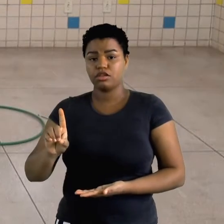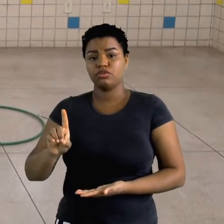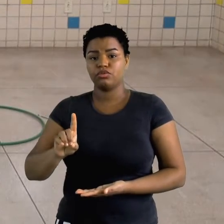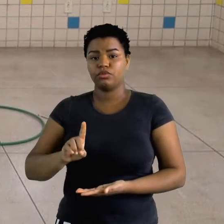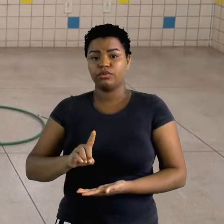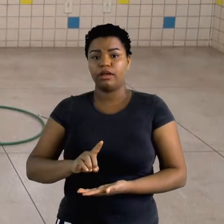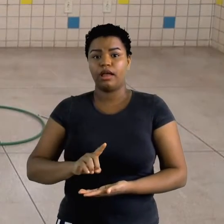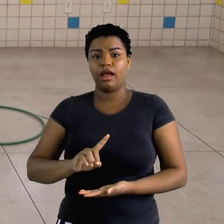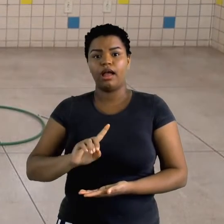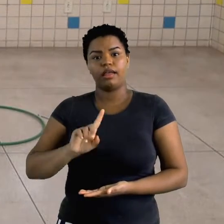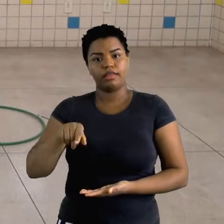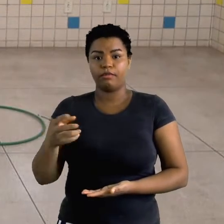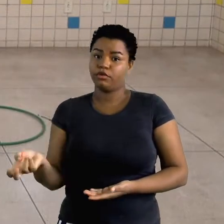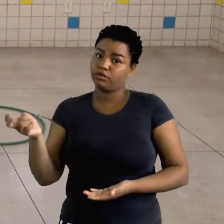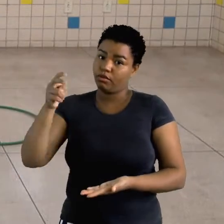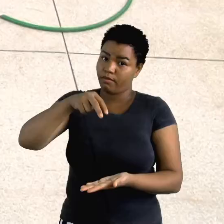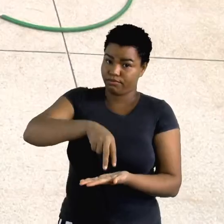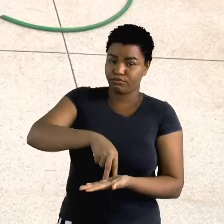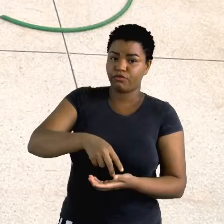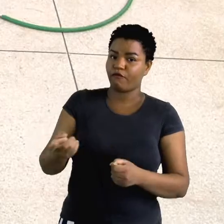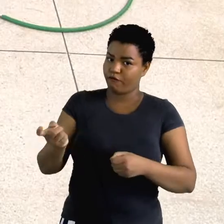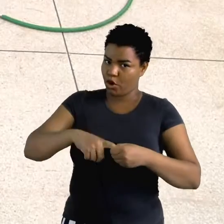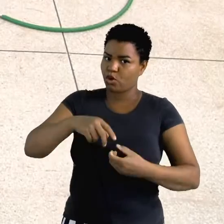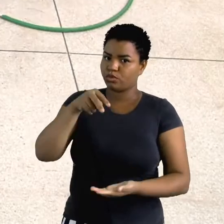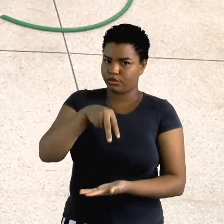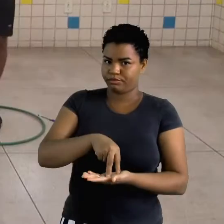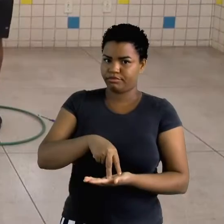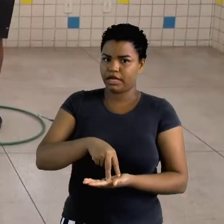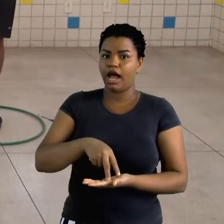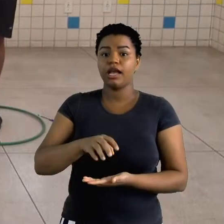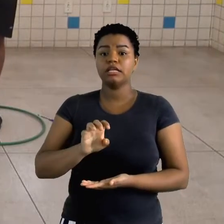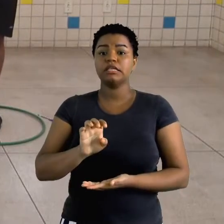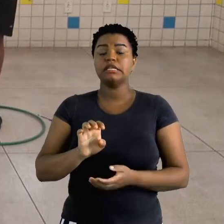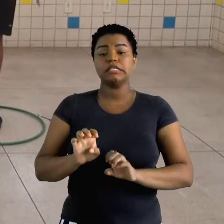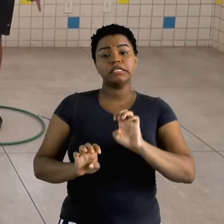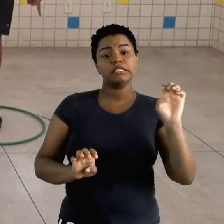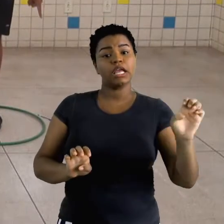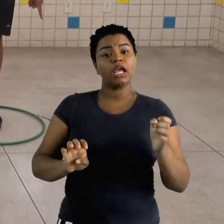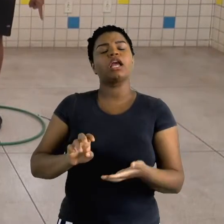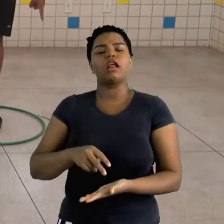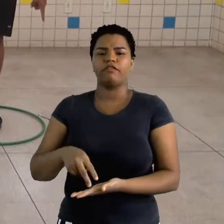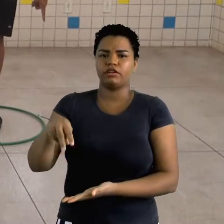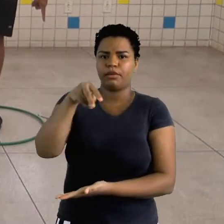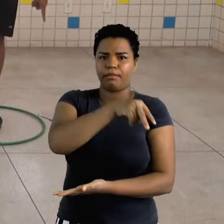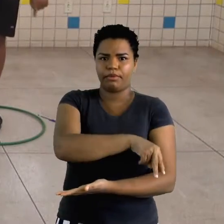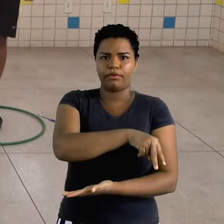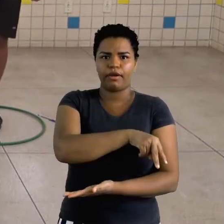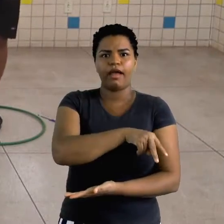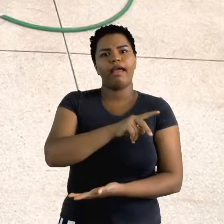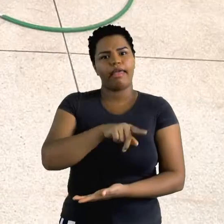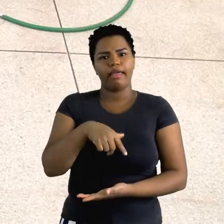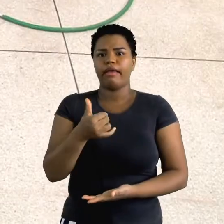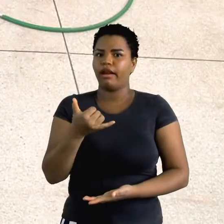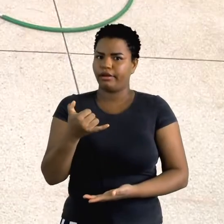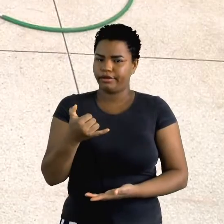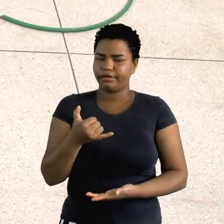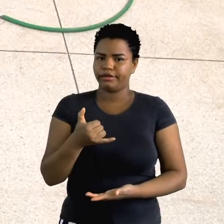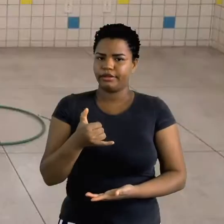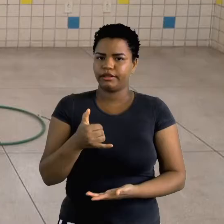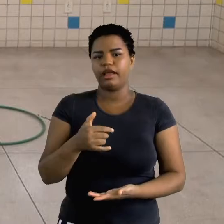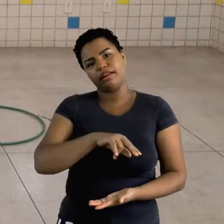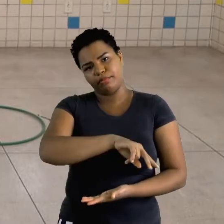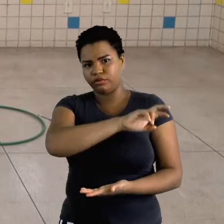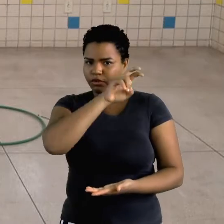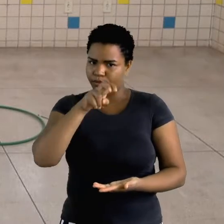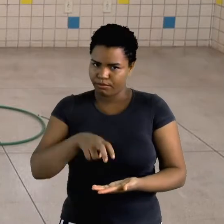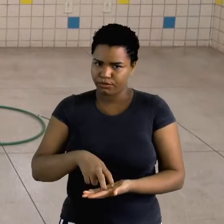você retorna. Lado esquerdo. Vai para o lado esquerdo, que é o lado da caneta. Depois você retorna